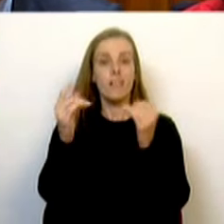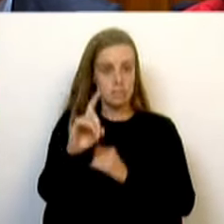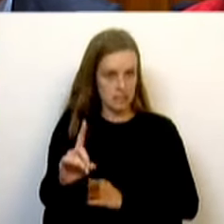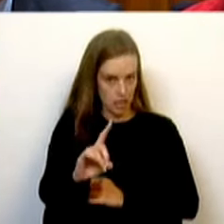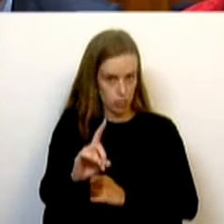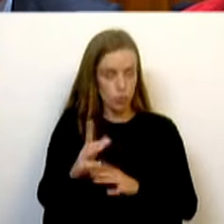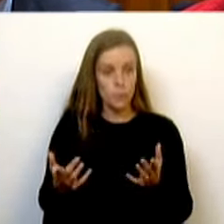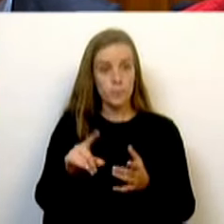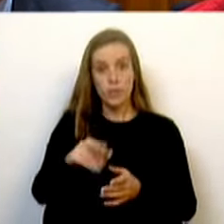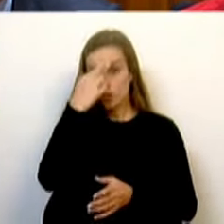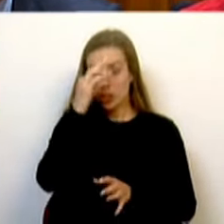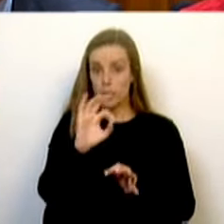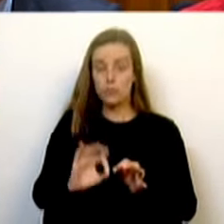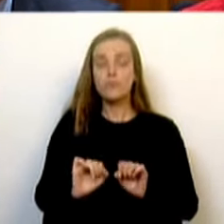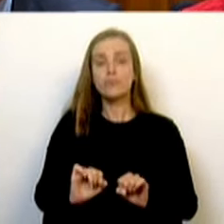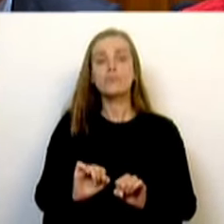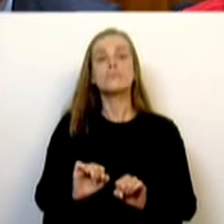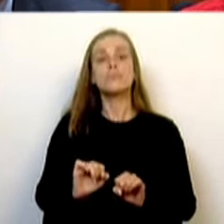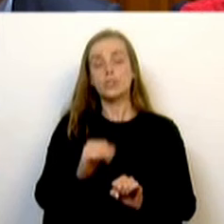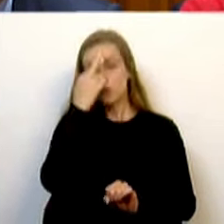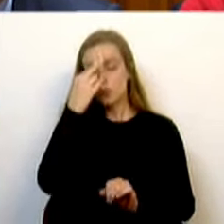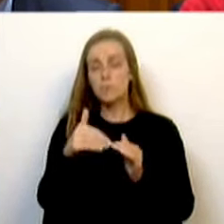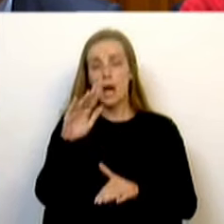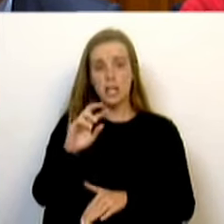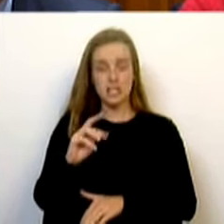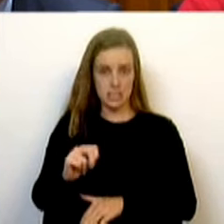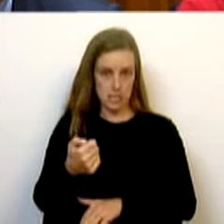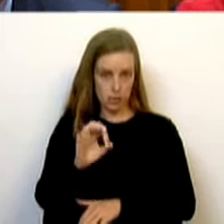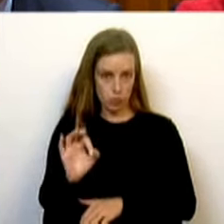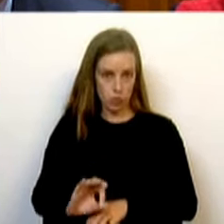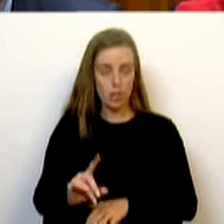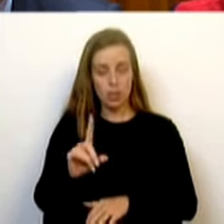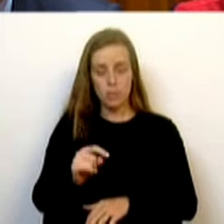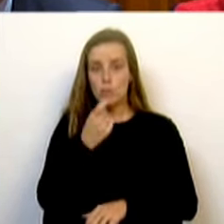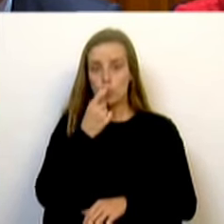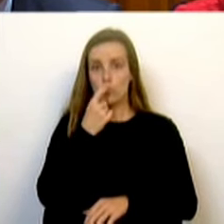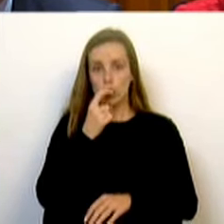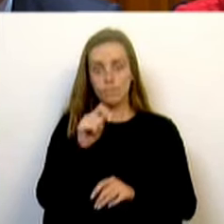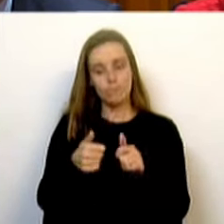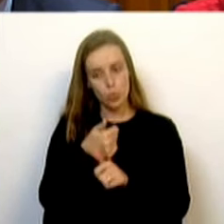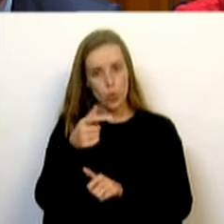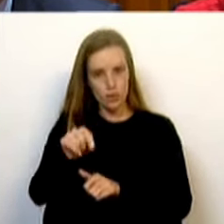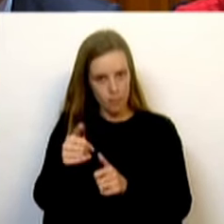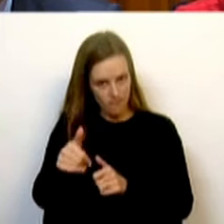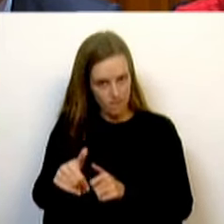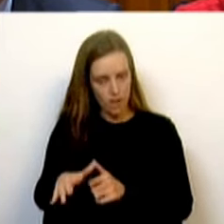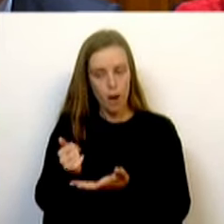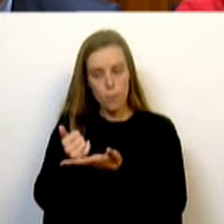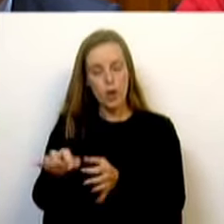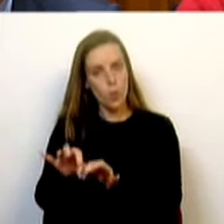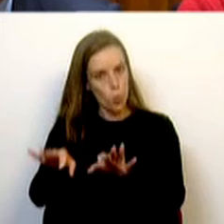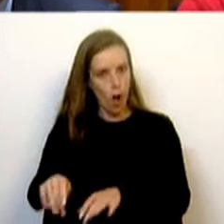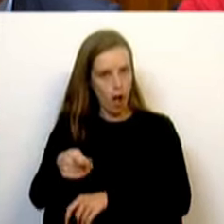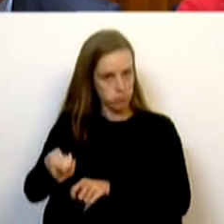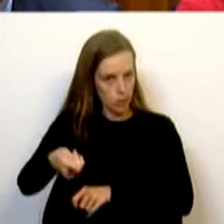para as famílias que têm uma taxa de esforço superior a 35%, nós também vamos bonificar os juros da mesma forma como vamos apoiar a renda.